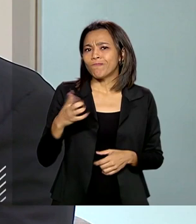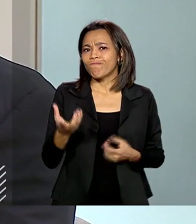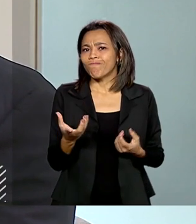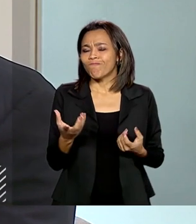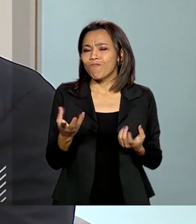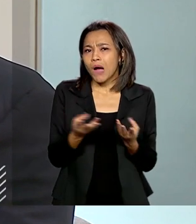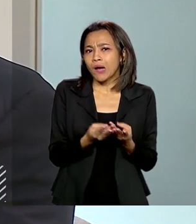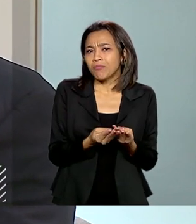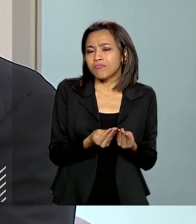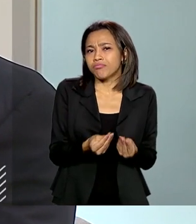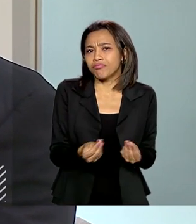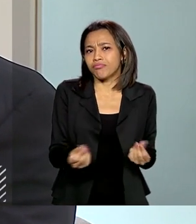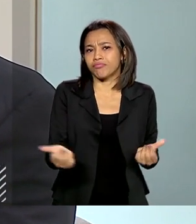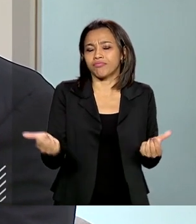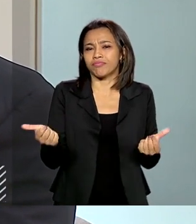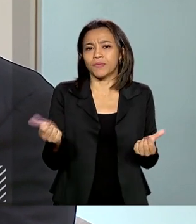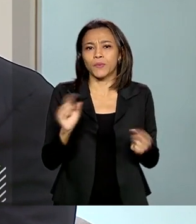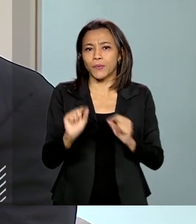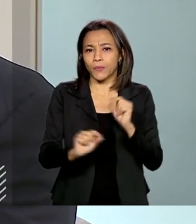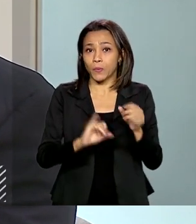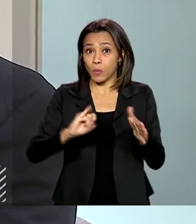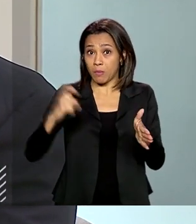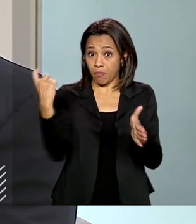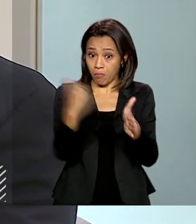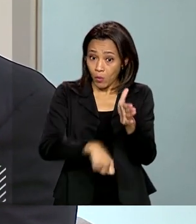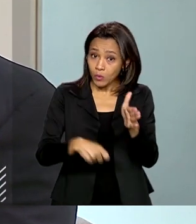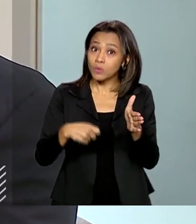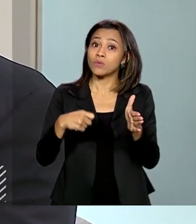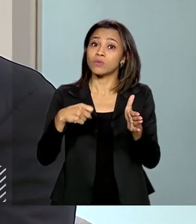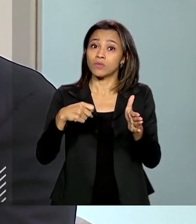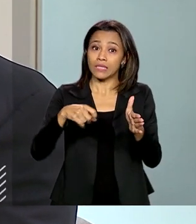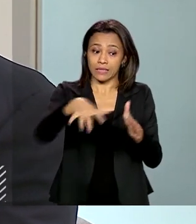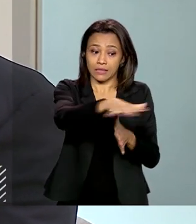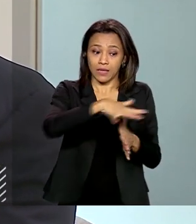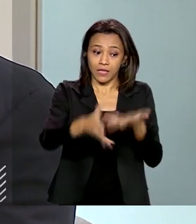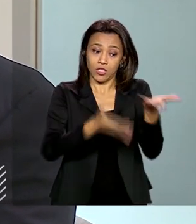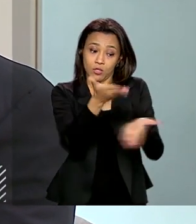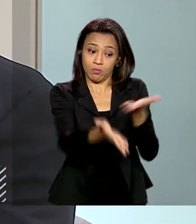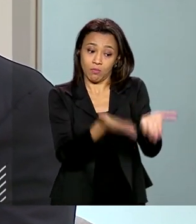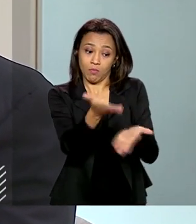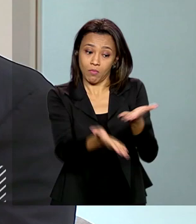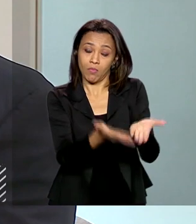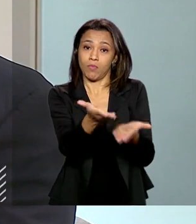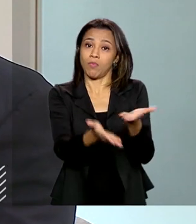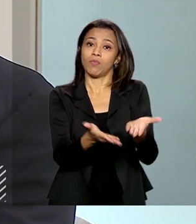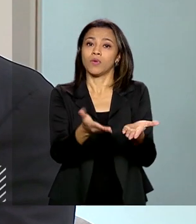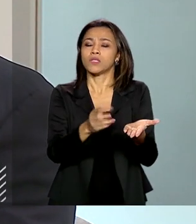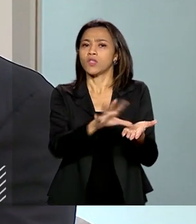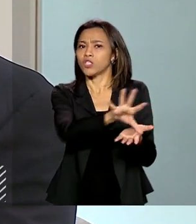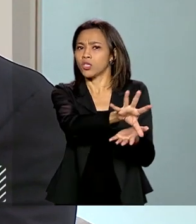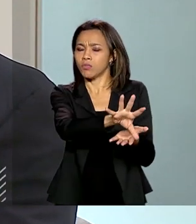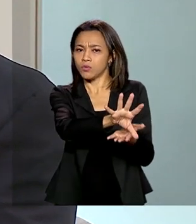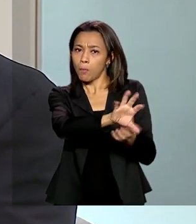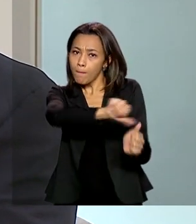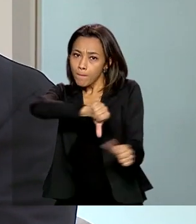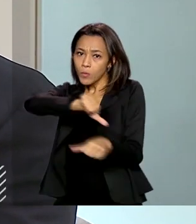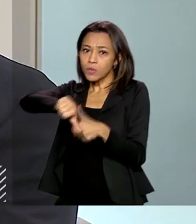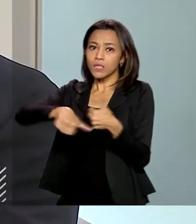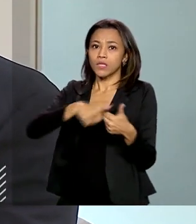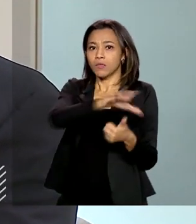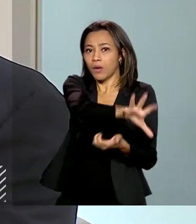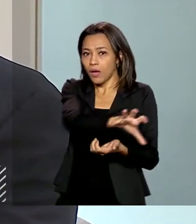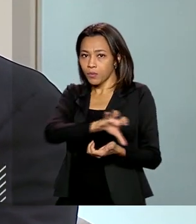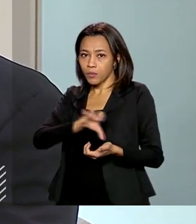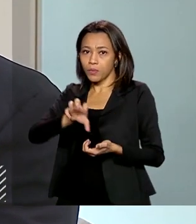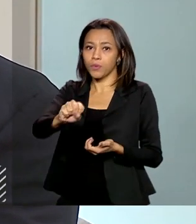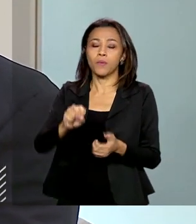tributos. Dentre eles, o imposto sobre circulação de bens e serviços, que incide sobre bens. A gente está migrando, como o doutor Fife falou, para a economia